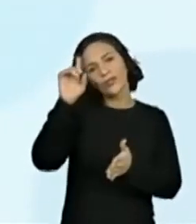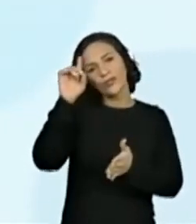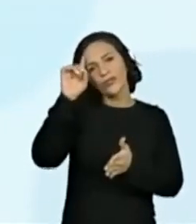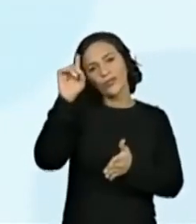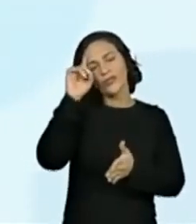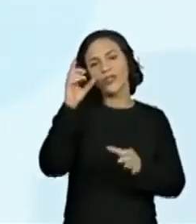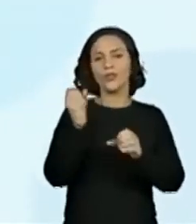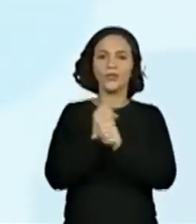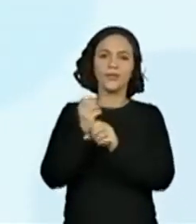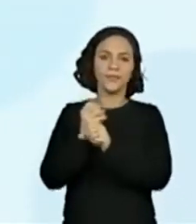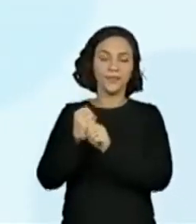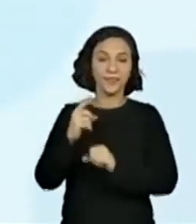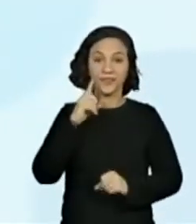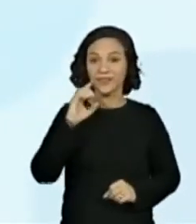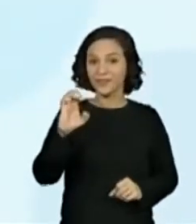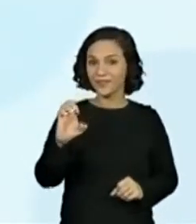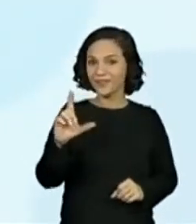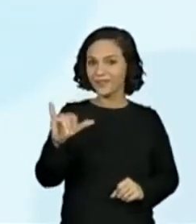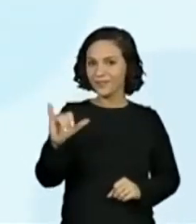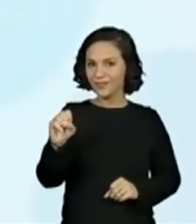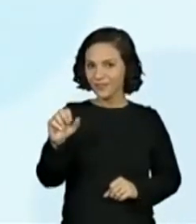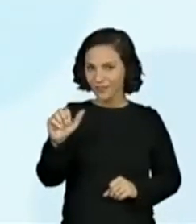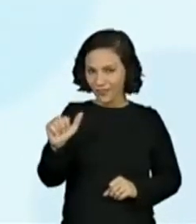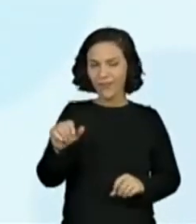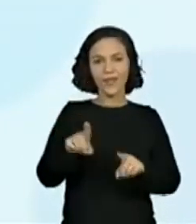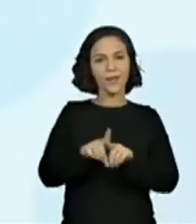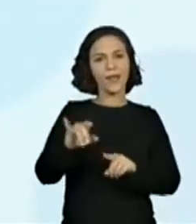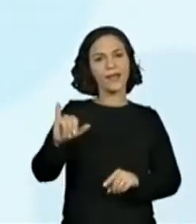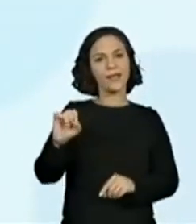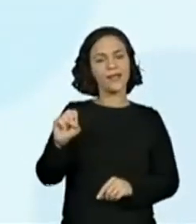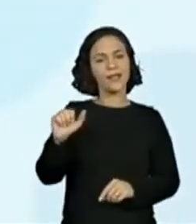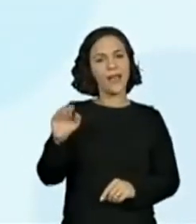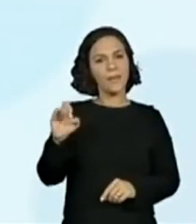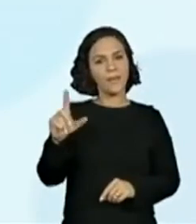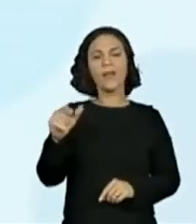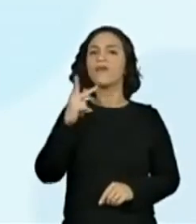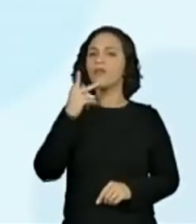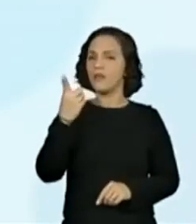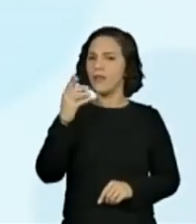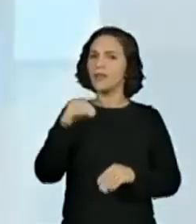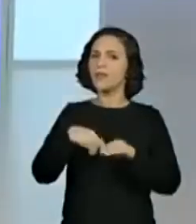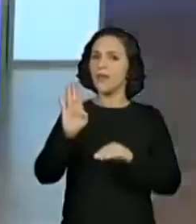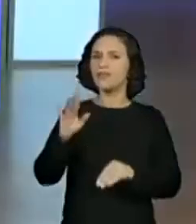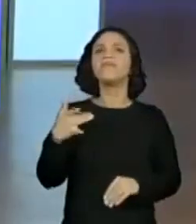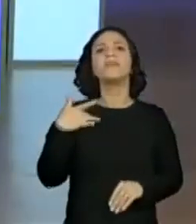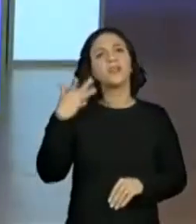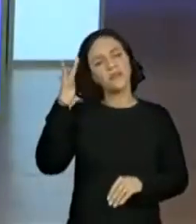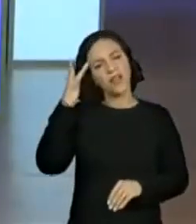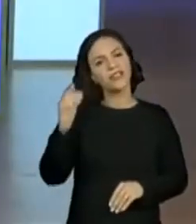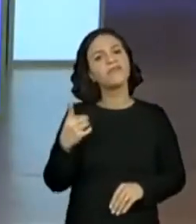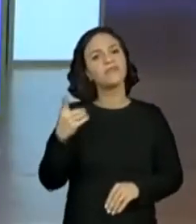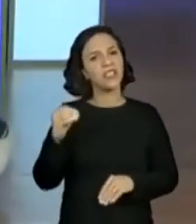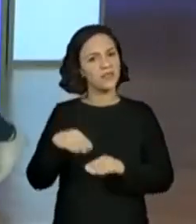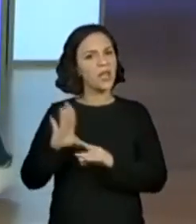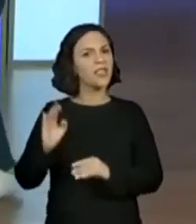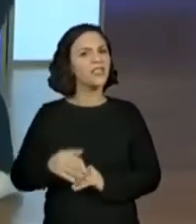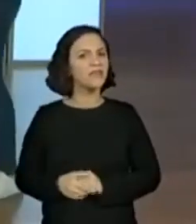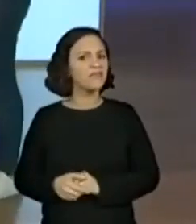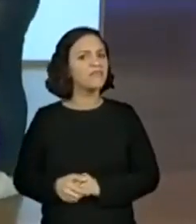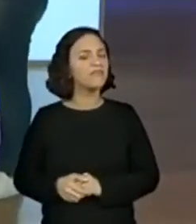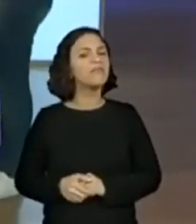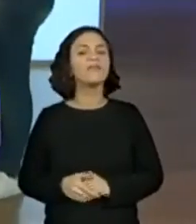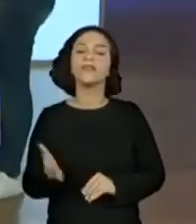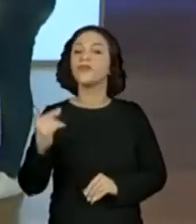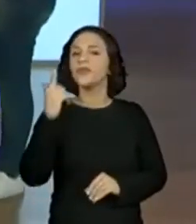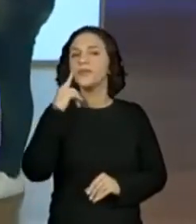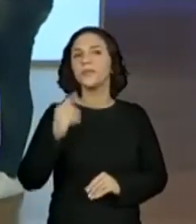falando, Elisa e a Isabela estão falando que tem mais de 10, sim. E o que você acha, Priô? Ah, eu acho que tem mais de 10, sim. Você acha? Então,